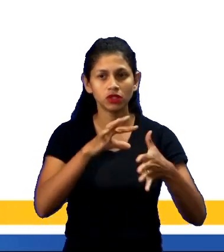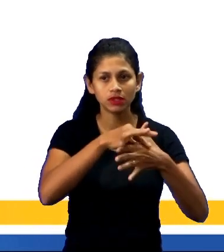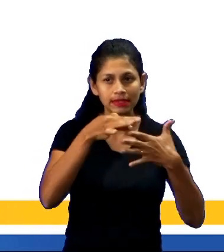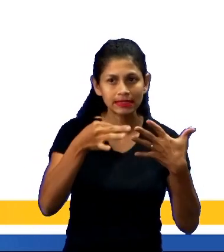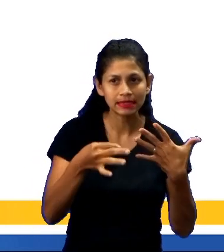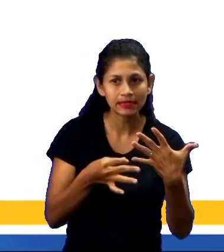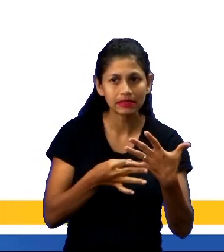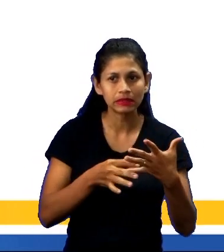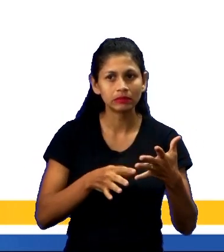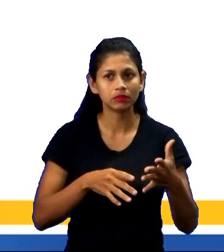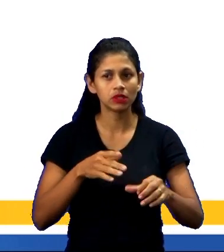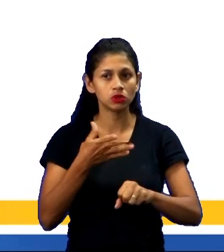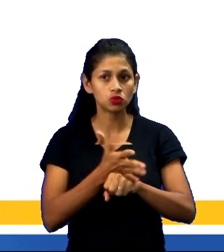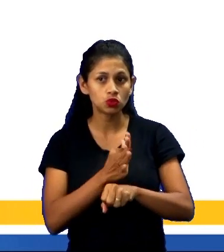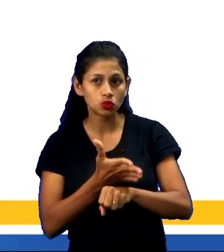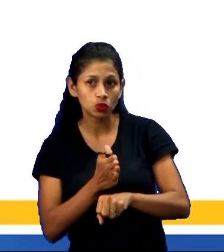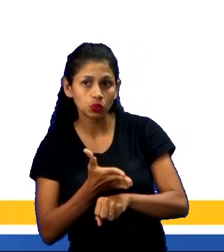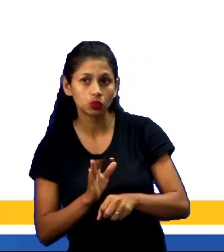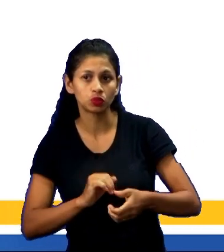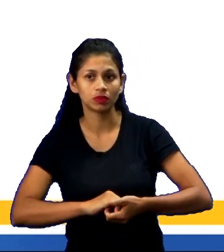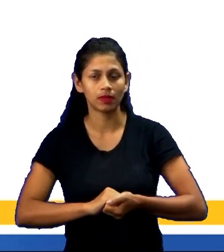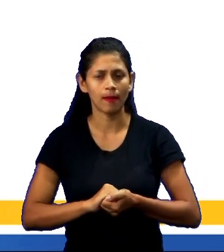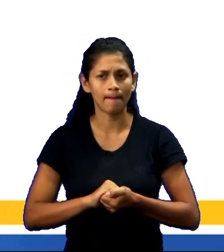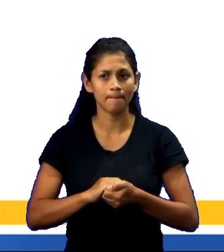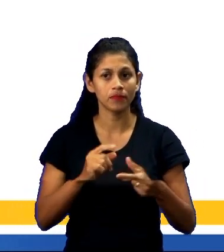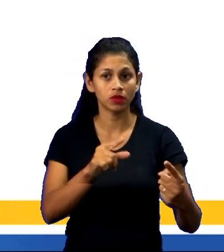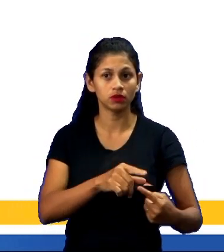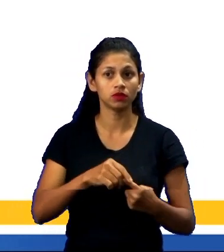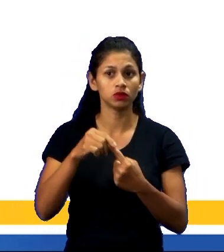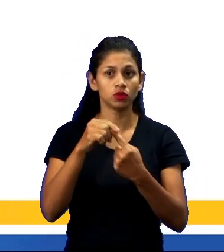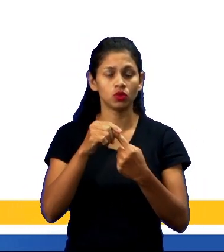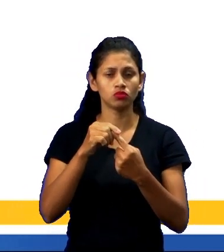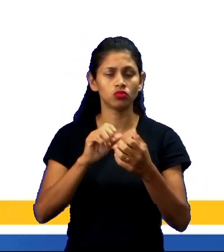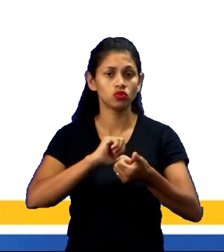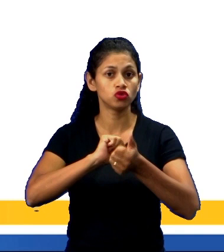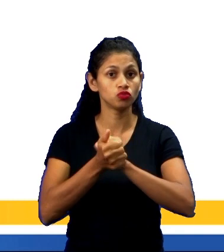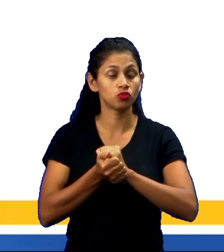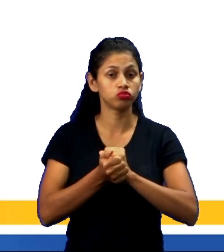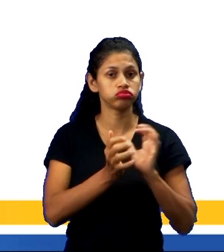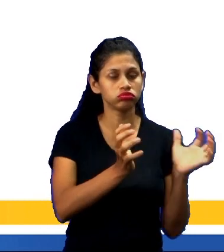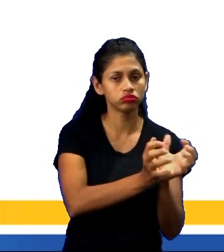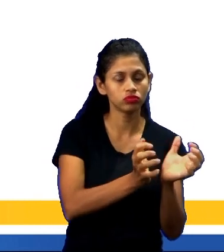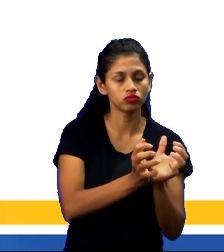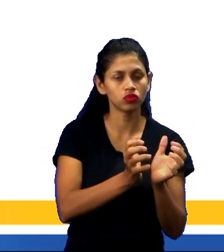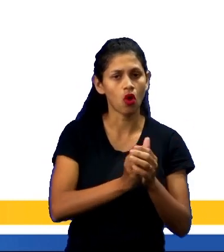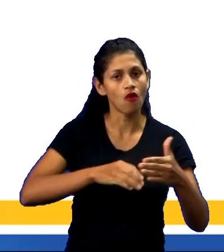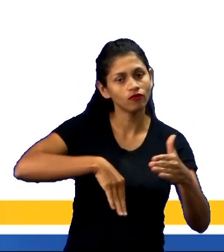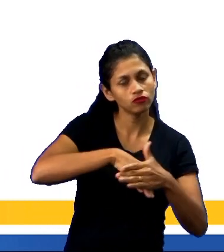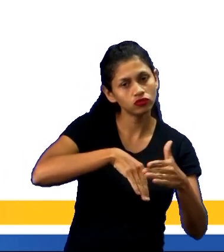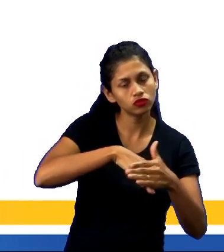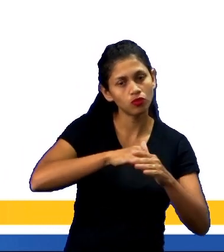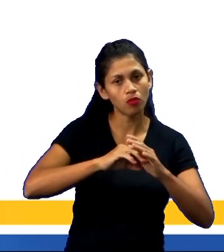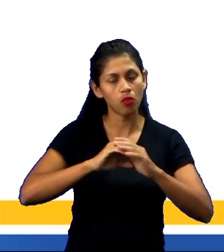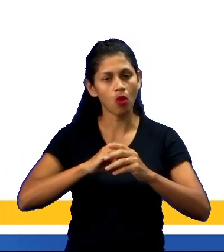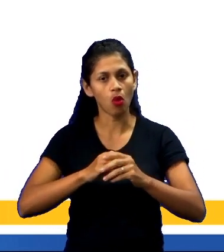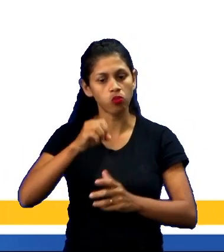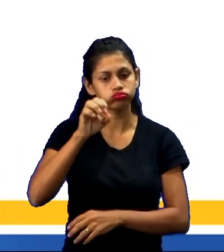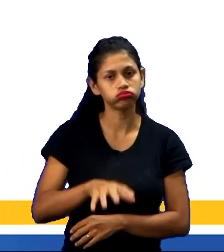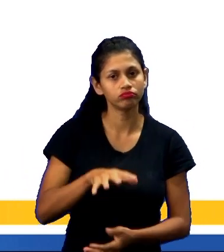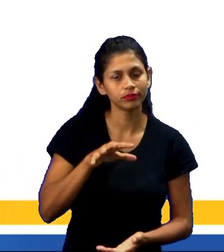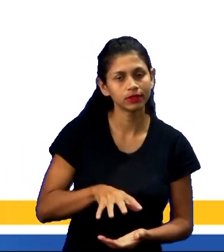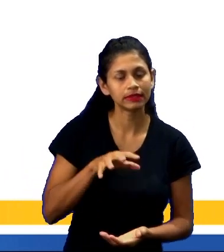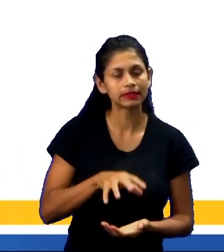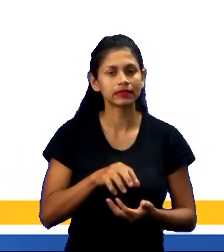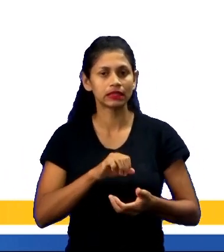característica descrita acima, podemos citar como exemplos de esportes coletivos. Futebol, basquete, vôlei, polo